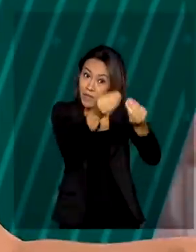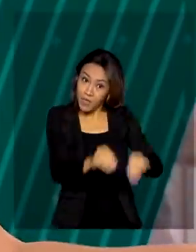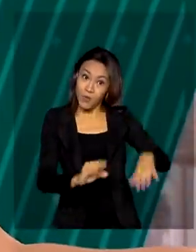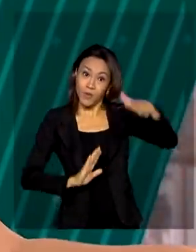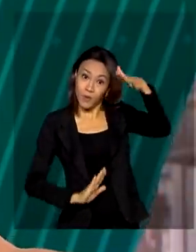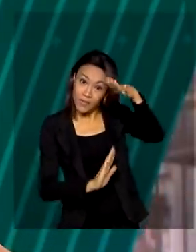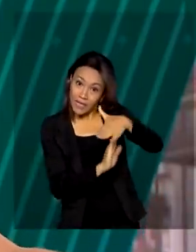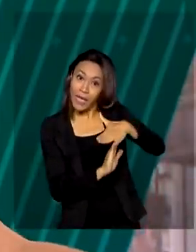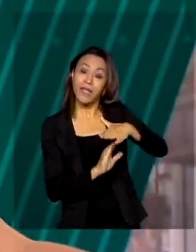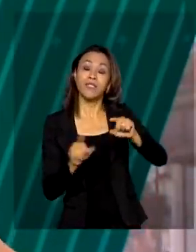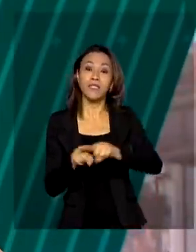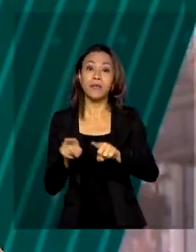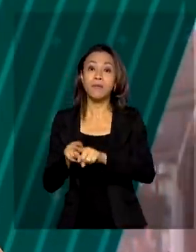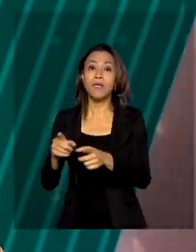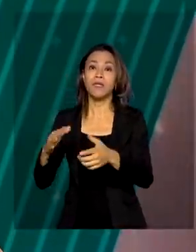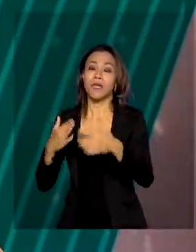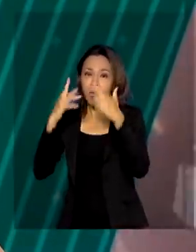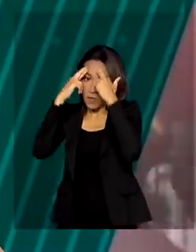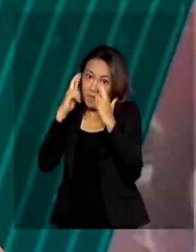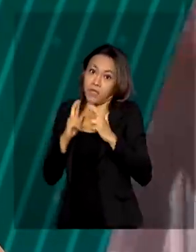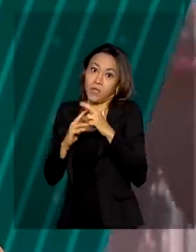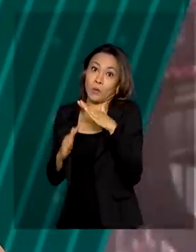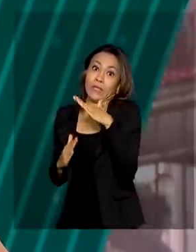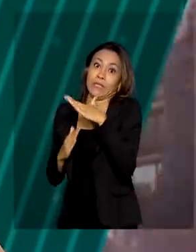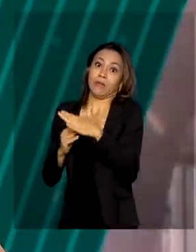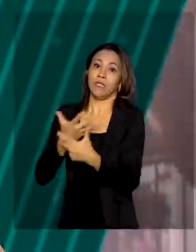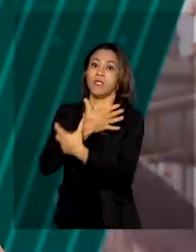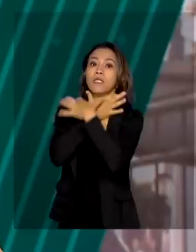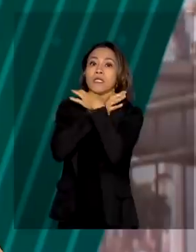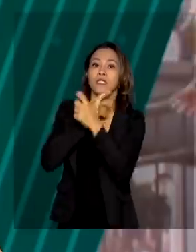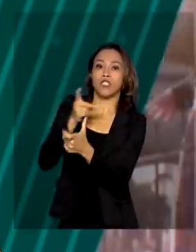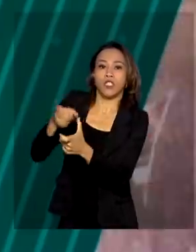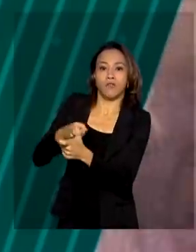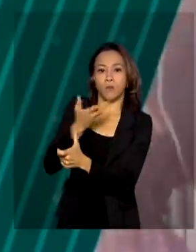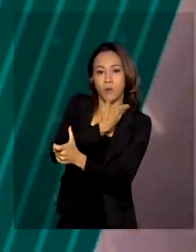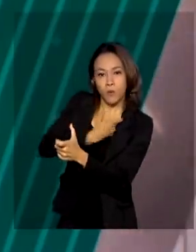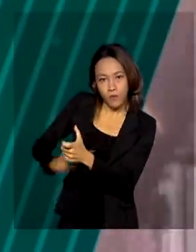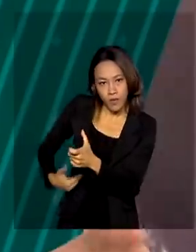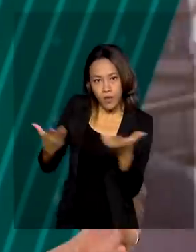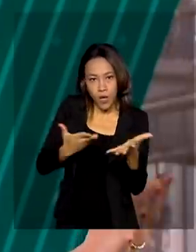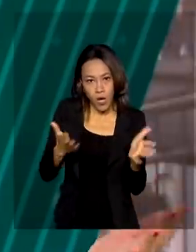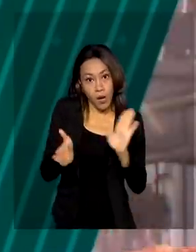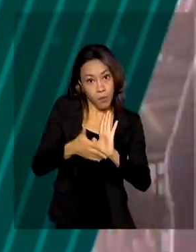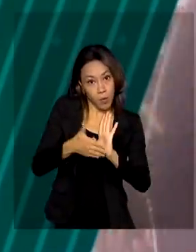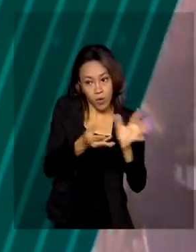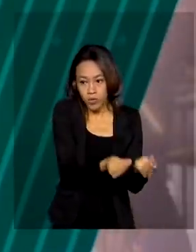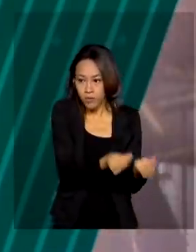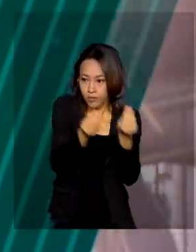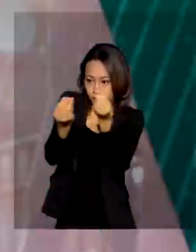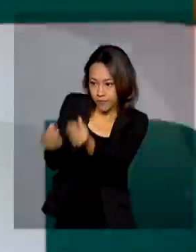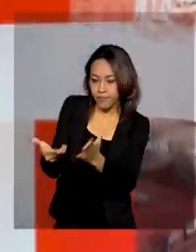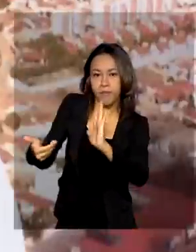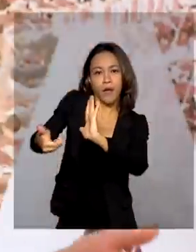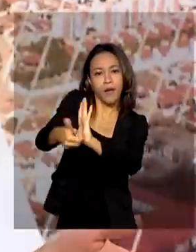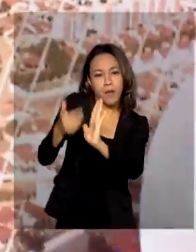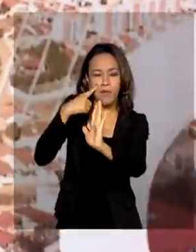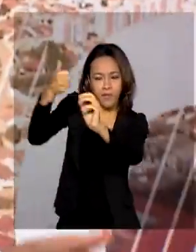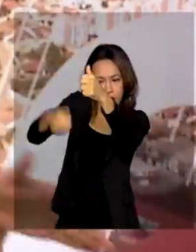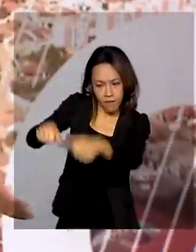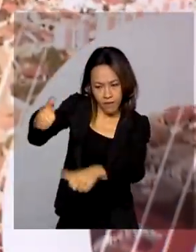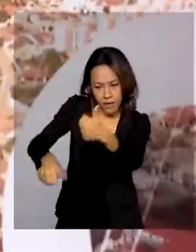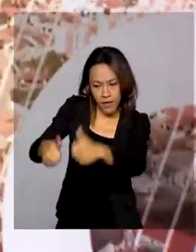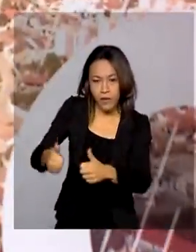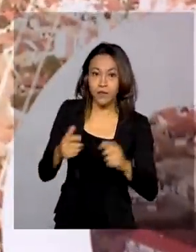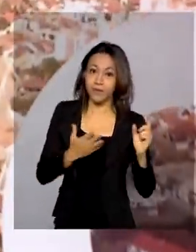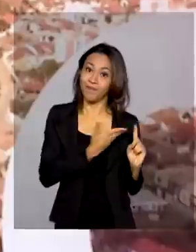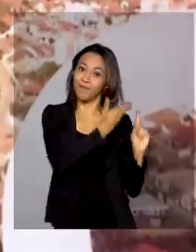limite do endividamento do governo federal. A proposta segue agora para apreciação na Câmara dos Deputados. Ao lado